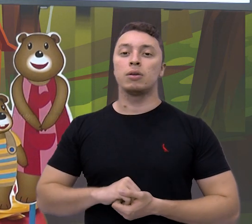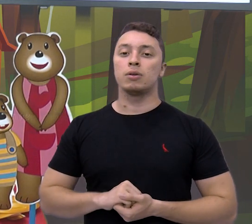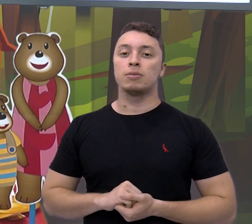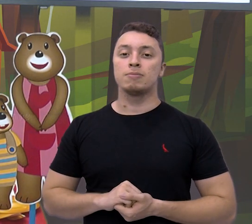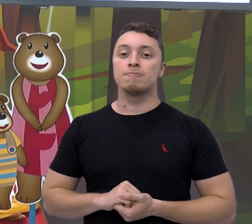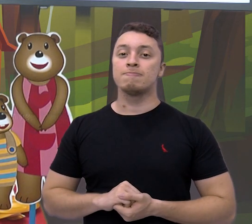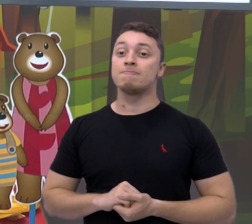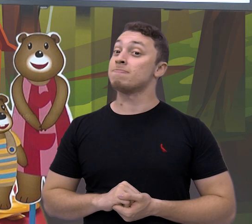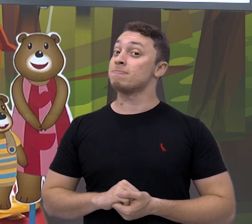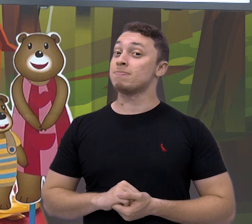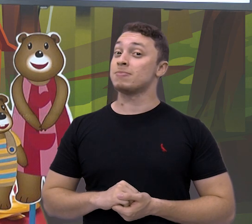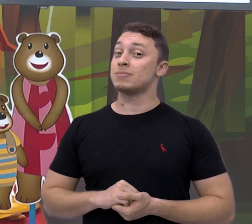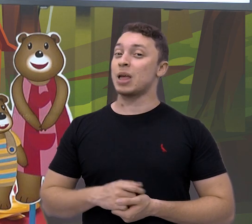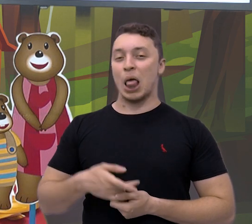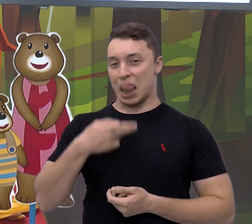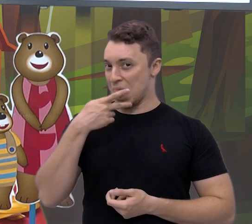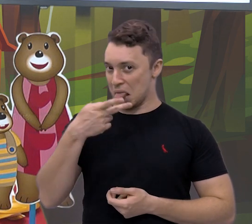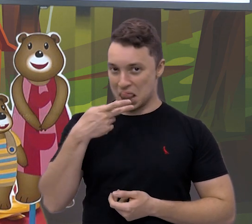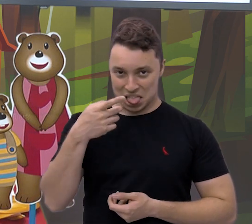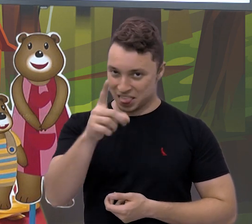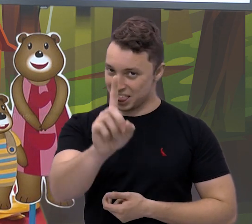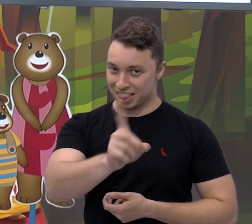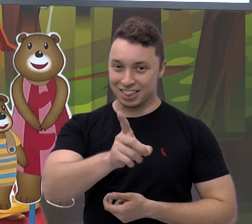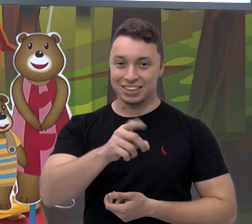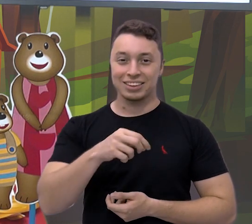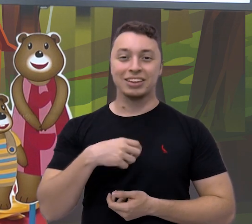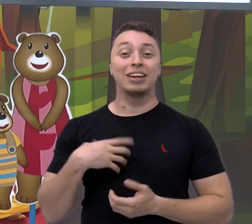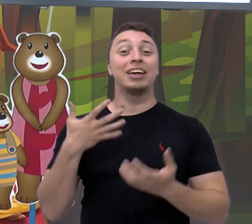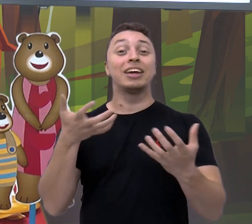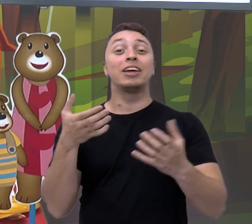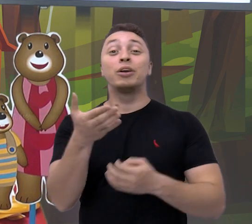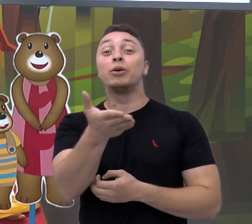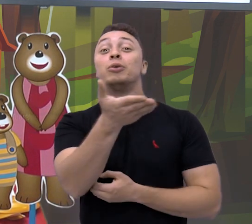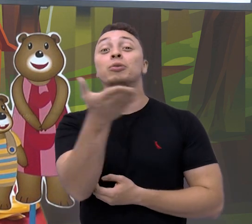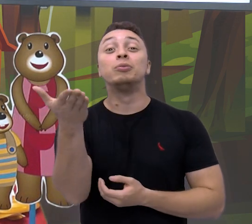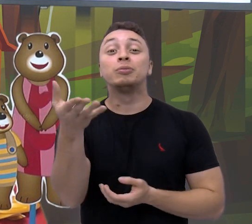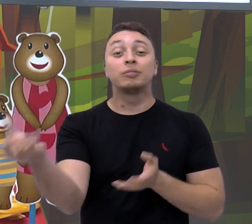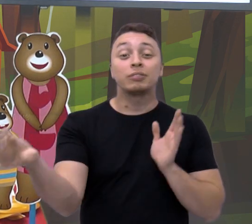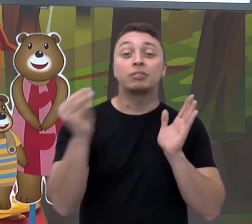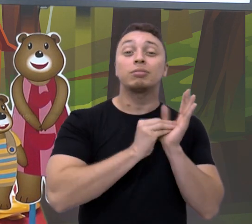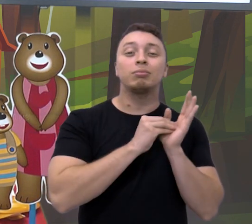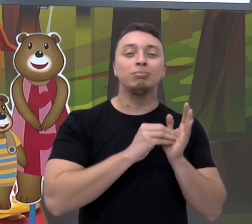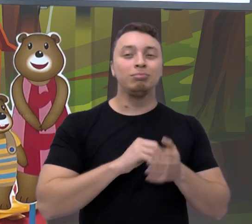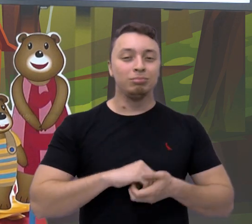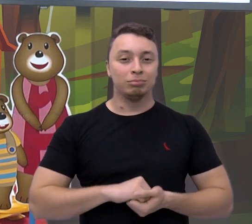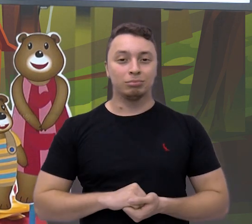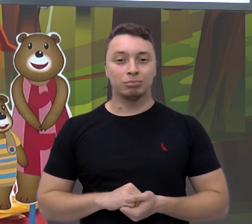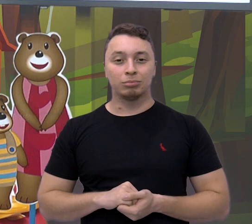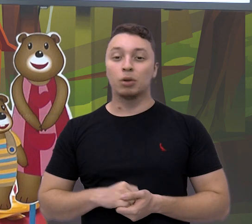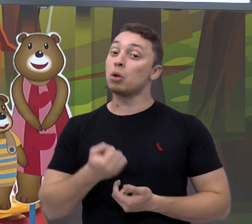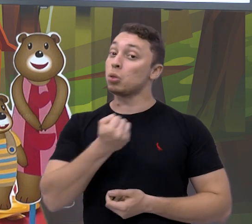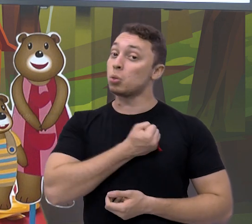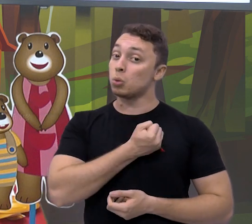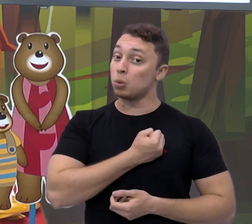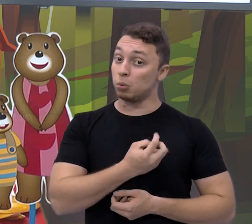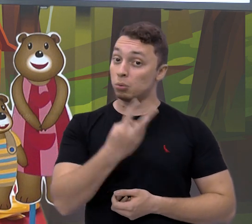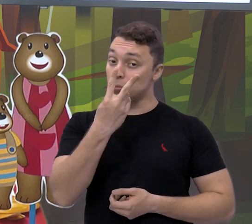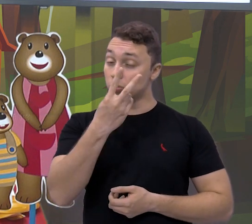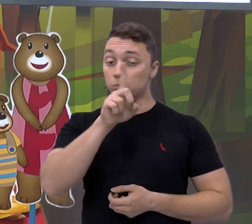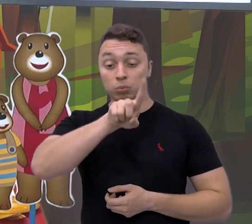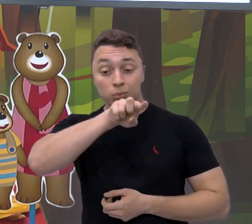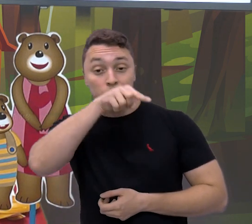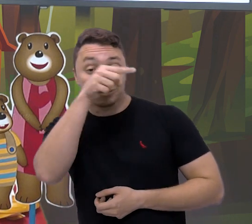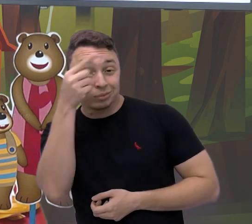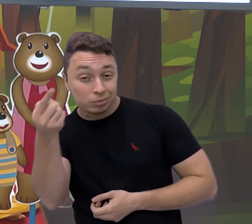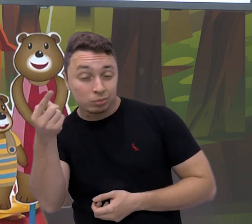Hum, eu não vou dizer o nome, não! Eu quero que você coloque aí. Faz, né, o número 2 e ao lado